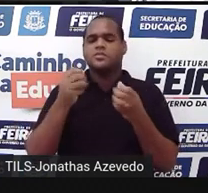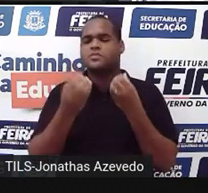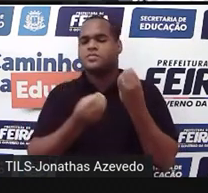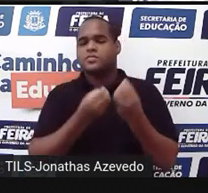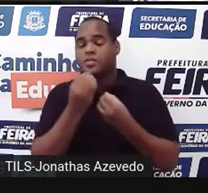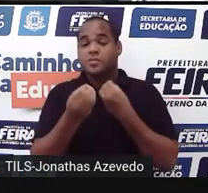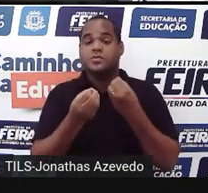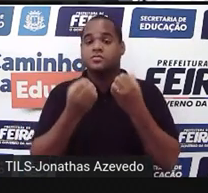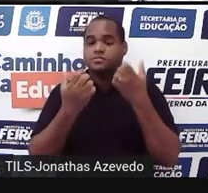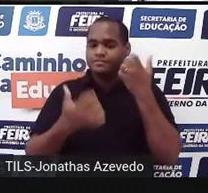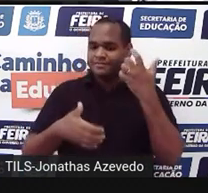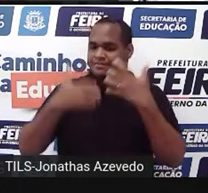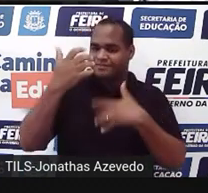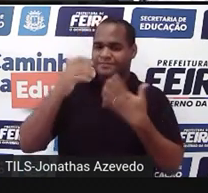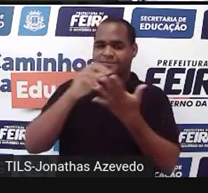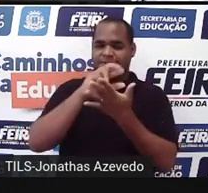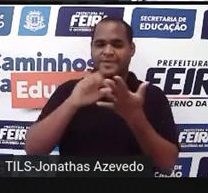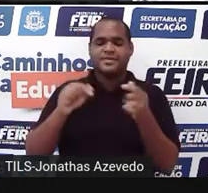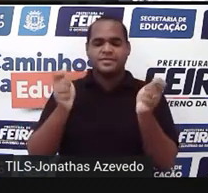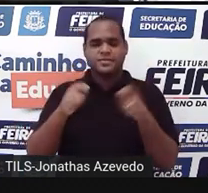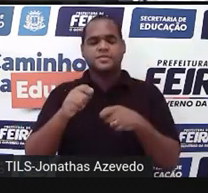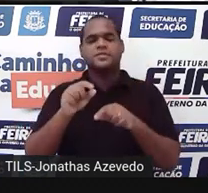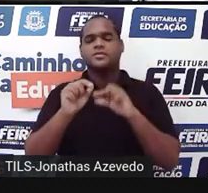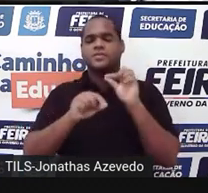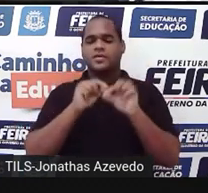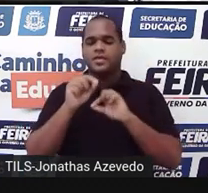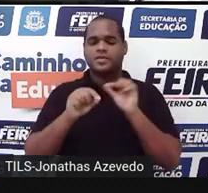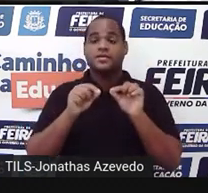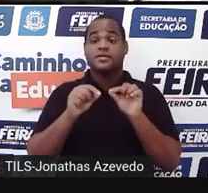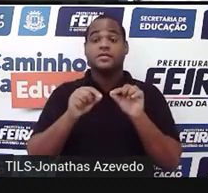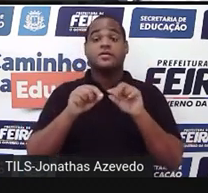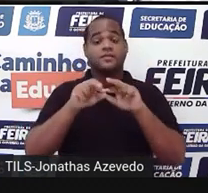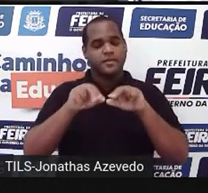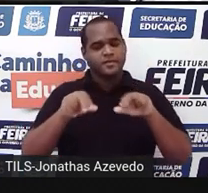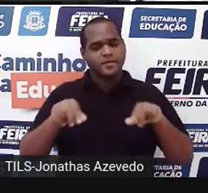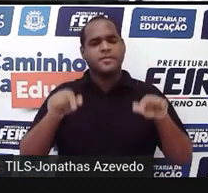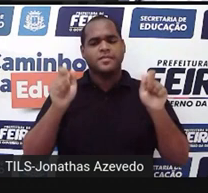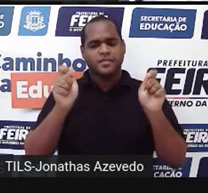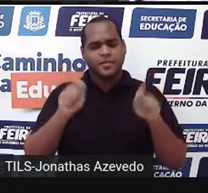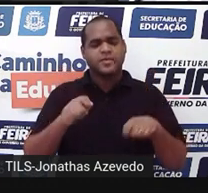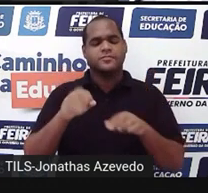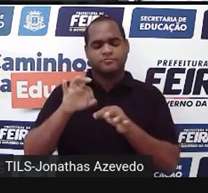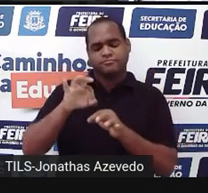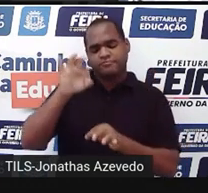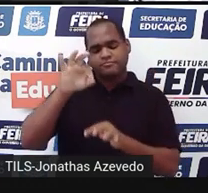coisa aí, a depender da situação, a gente tem aí uma forma de medir, certo?